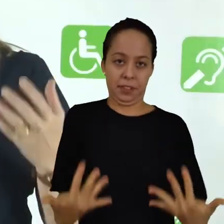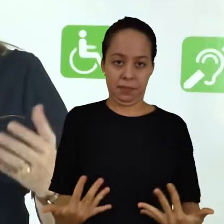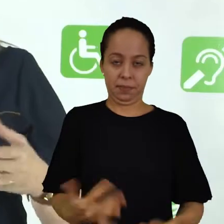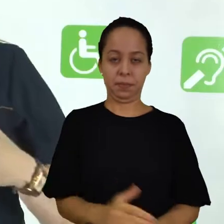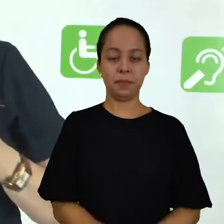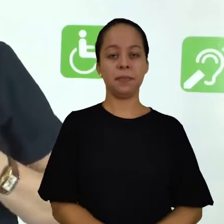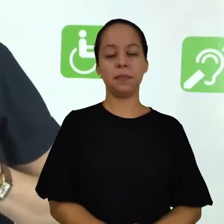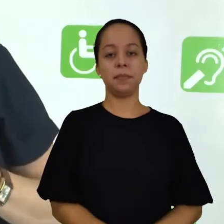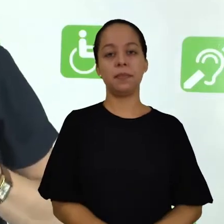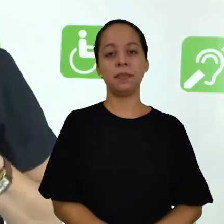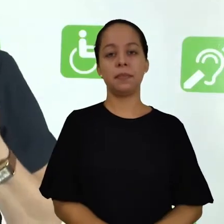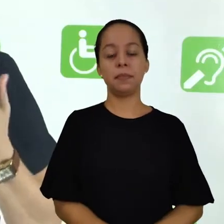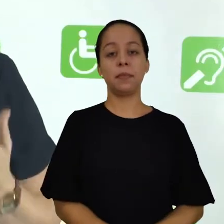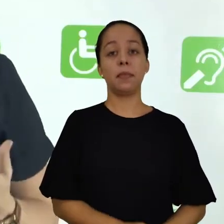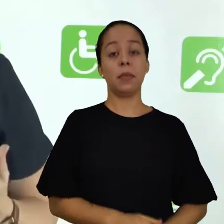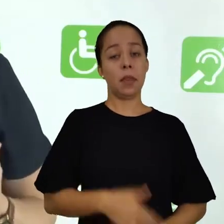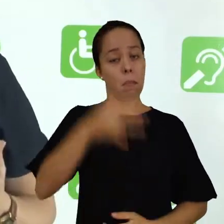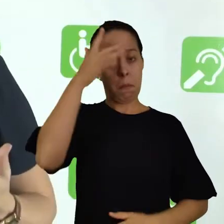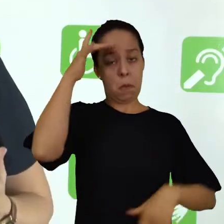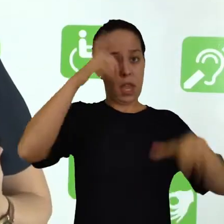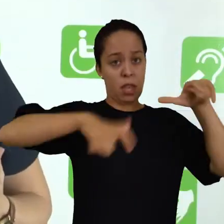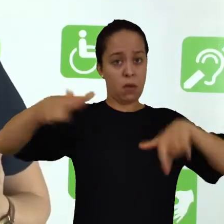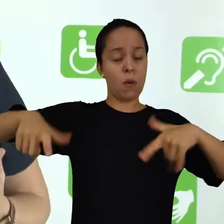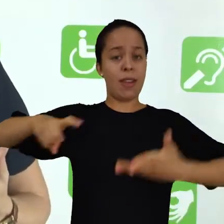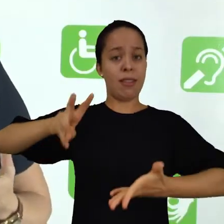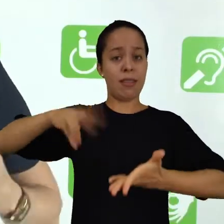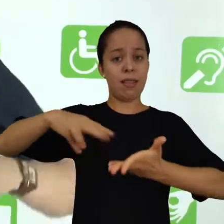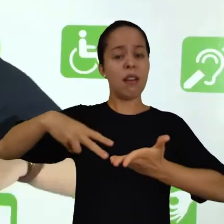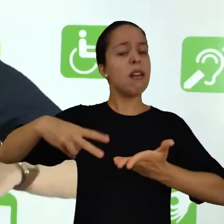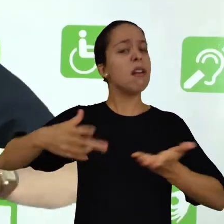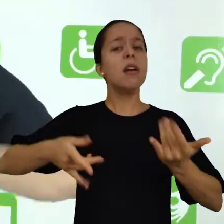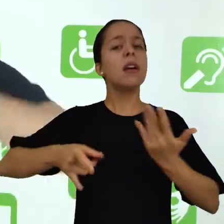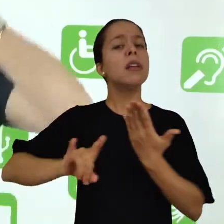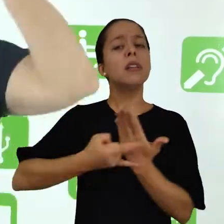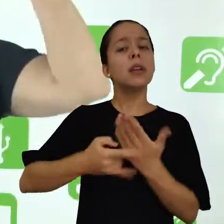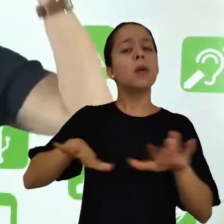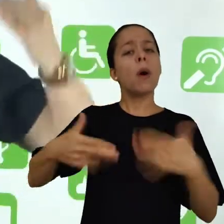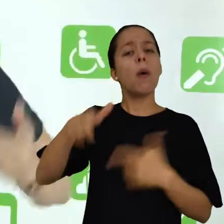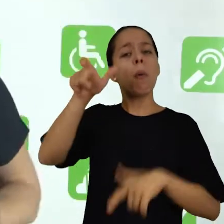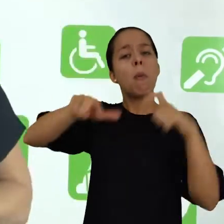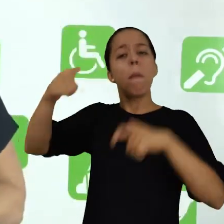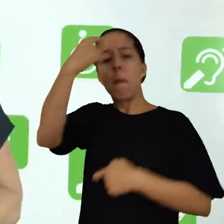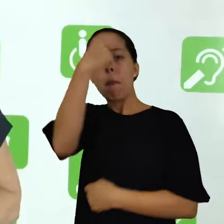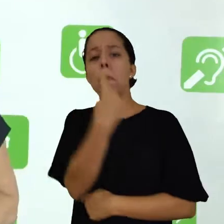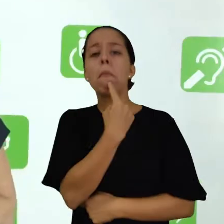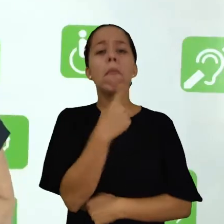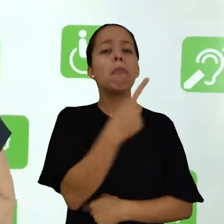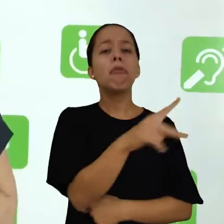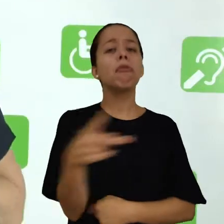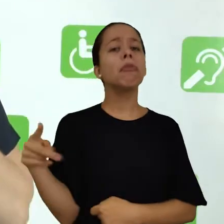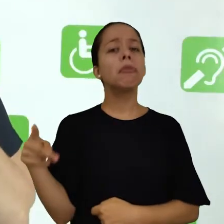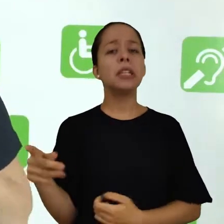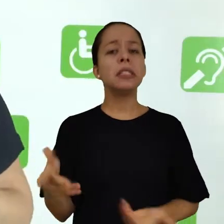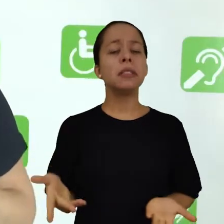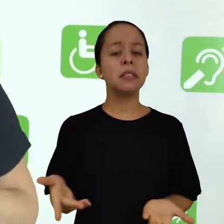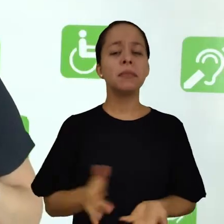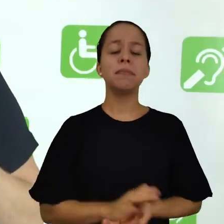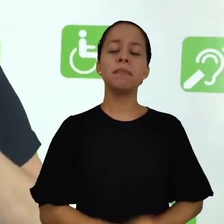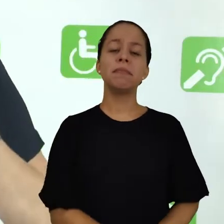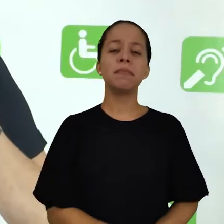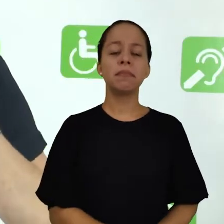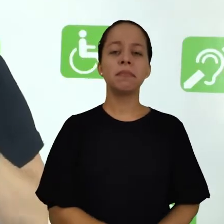perfil dos leitores de uma resenha, dos elaboradores também de uma resenha? O